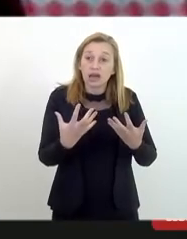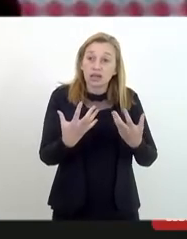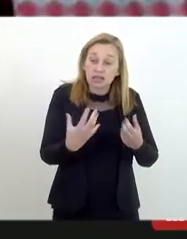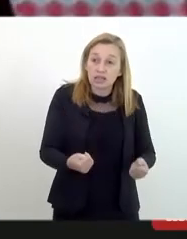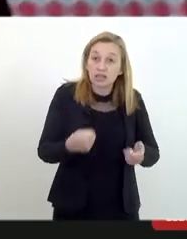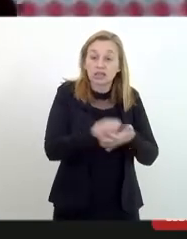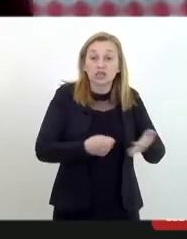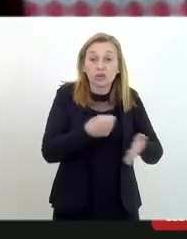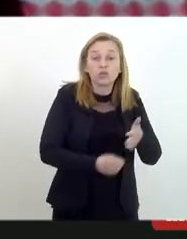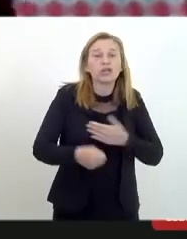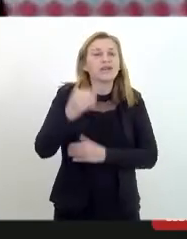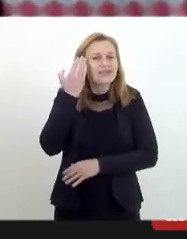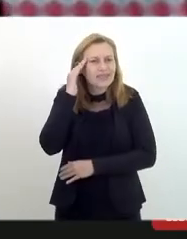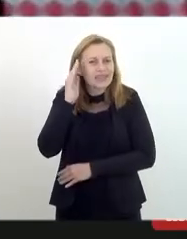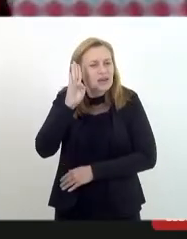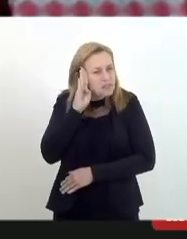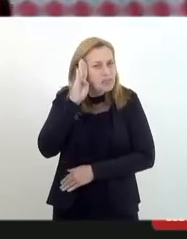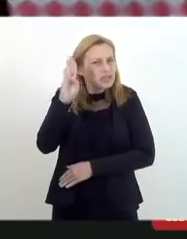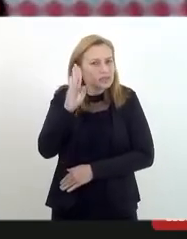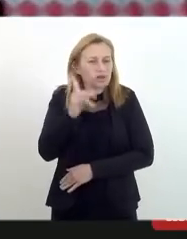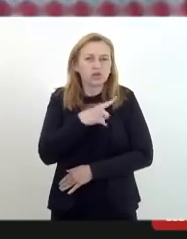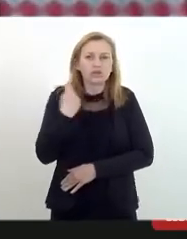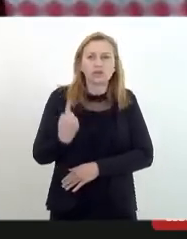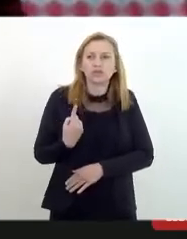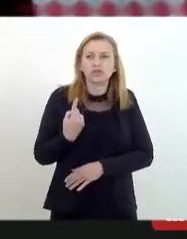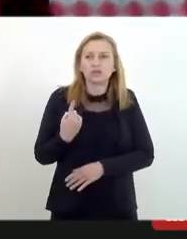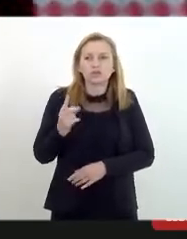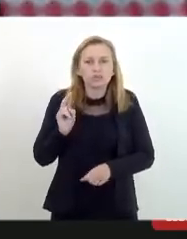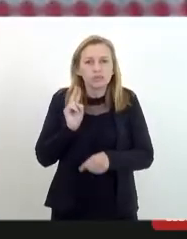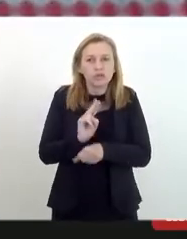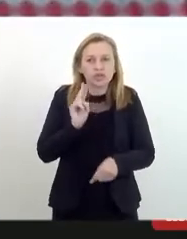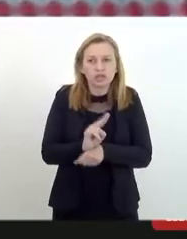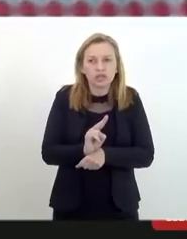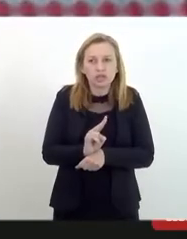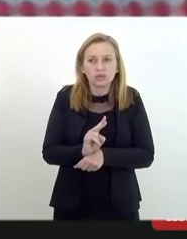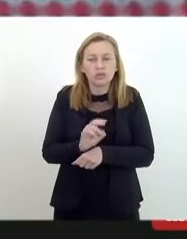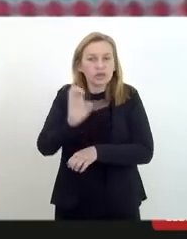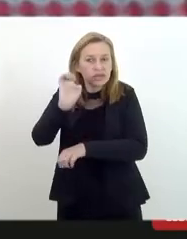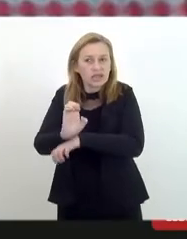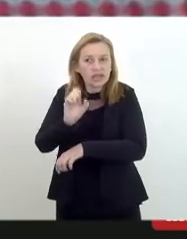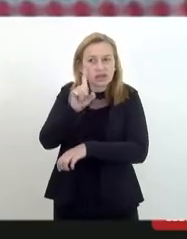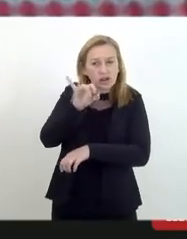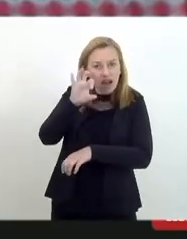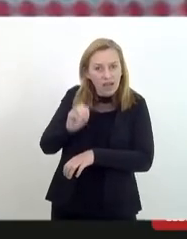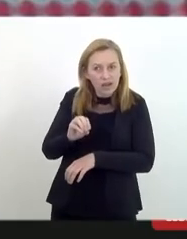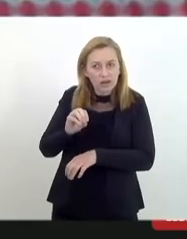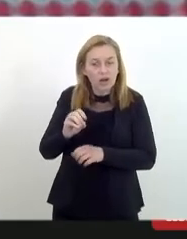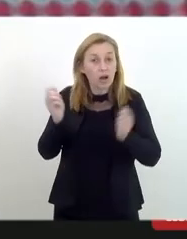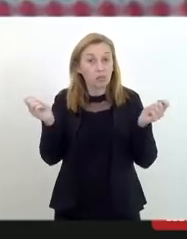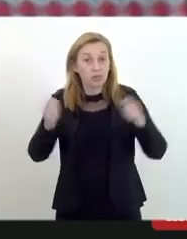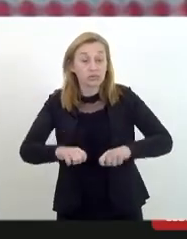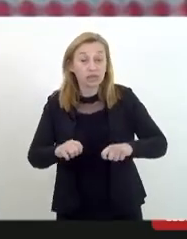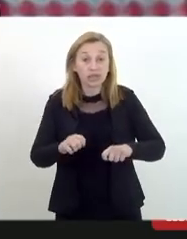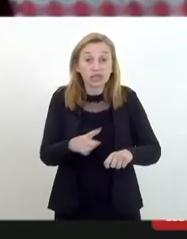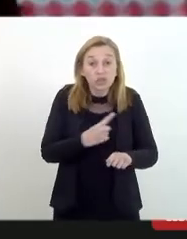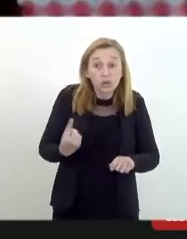entendem que é fundamental que a gente defenda o Estado laico até para garantir a possibilidade da nossa